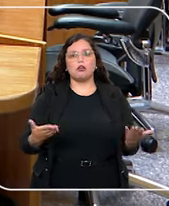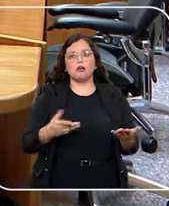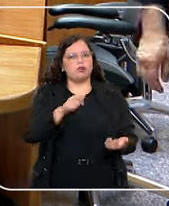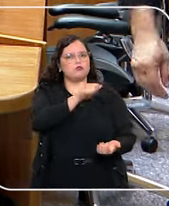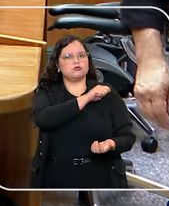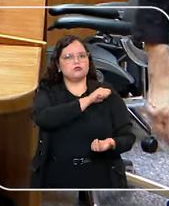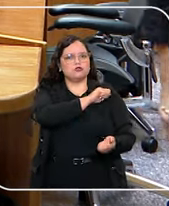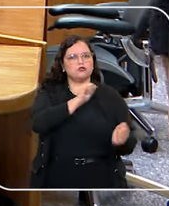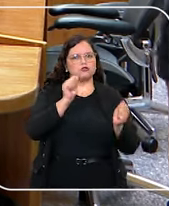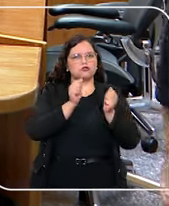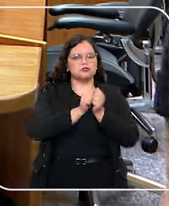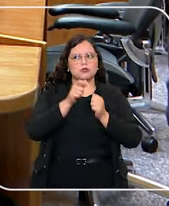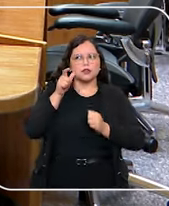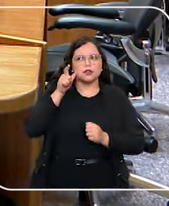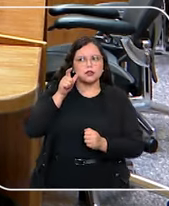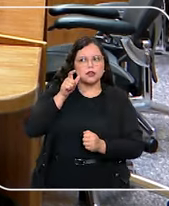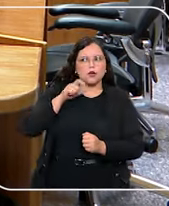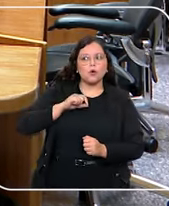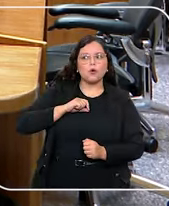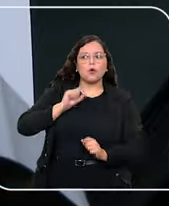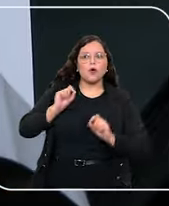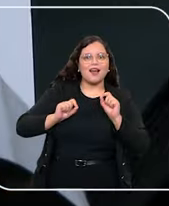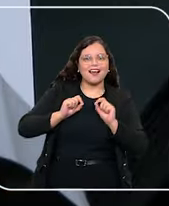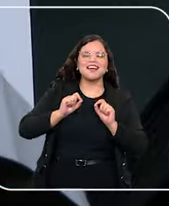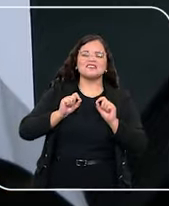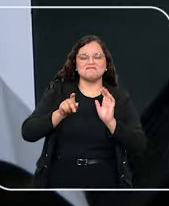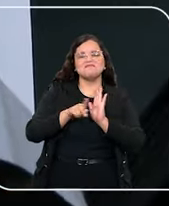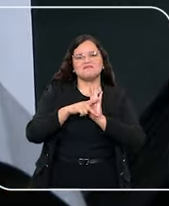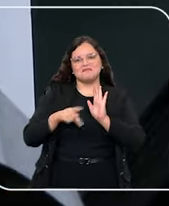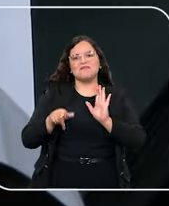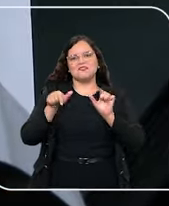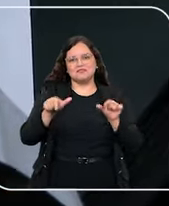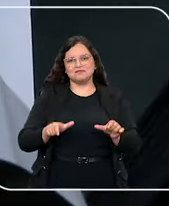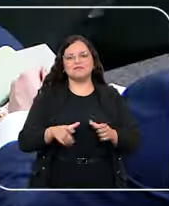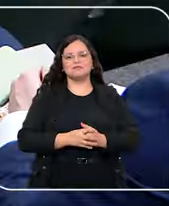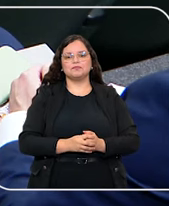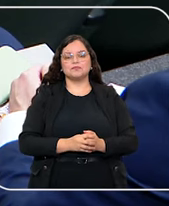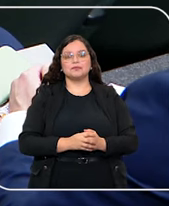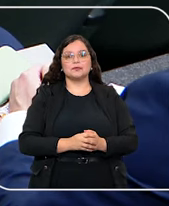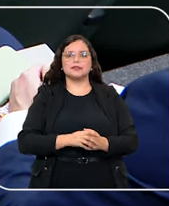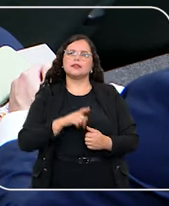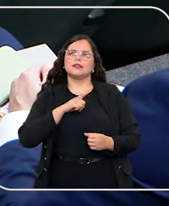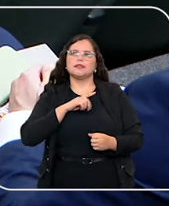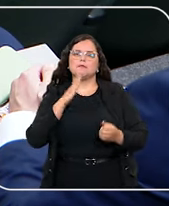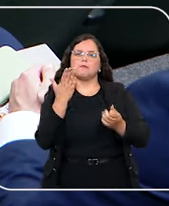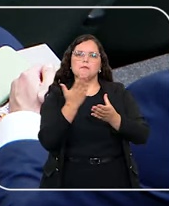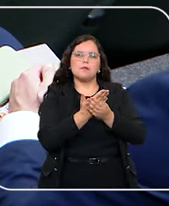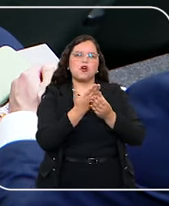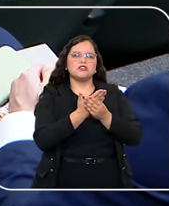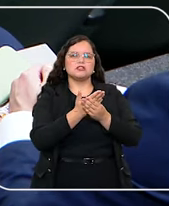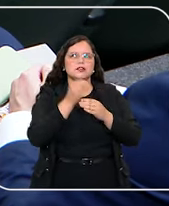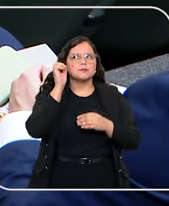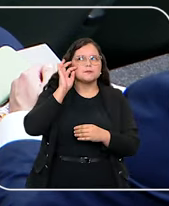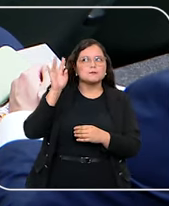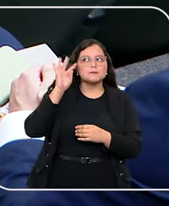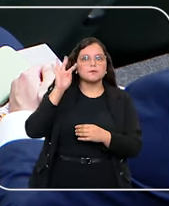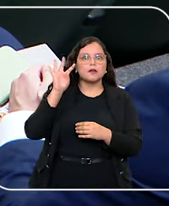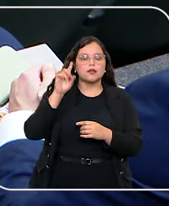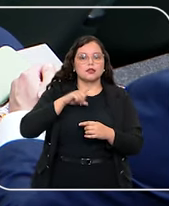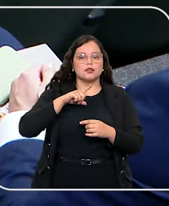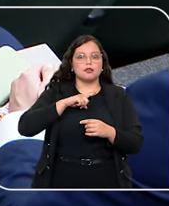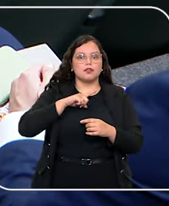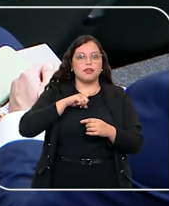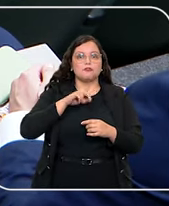estudantes atuaram era justamente desse ramo. Em um processo fictício, os graduandos em direito se dividiram em